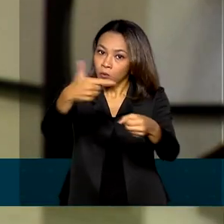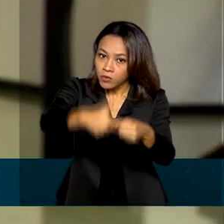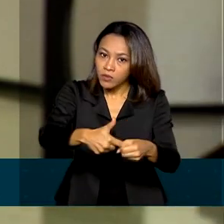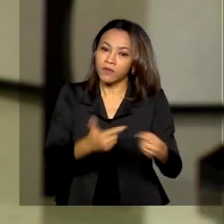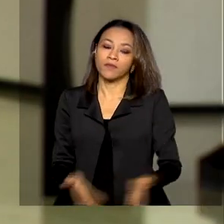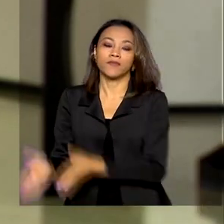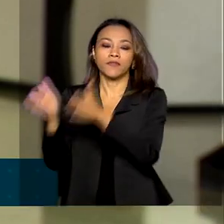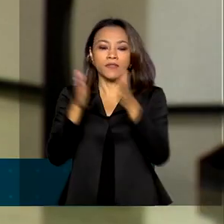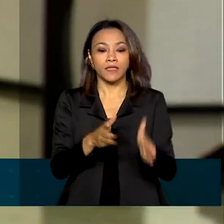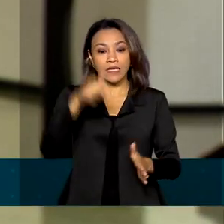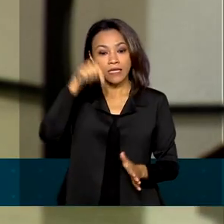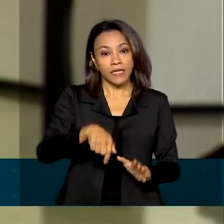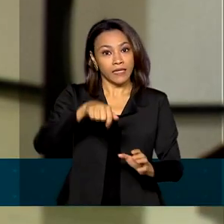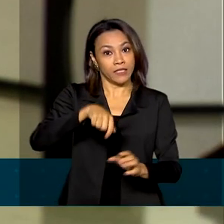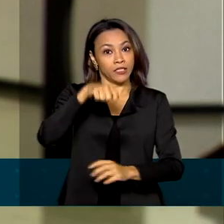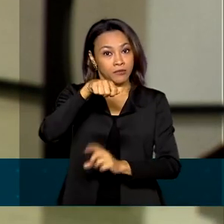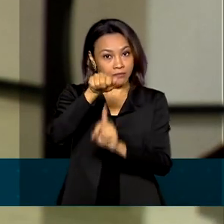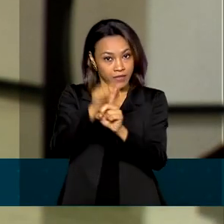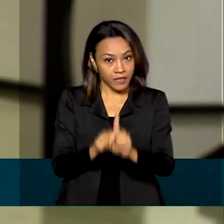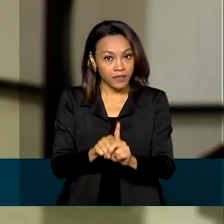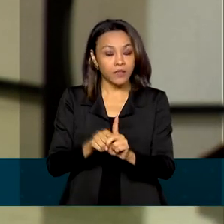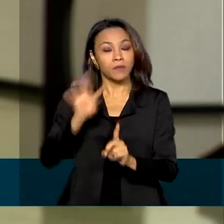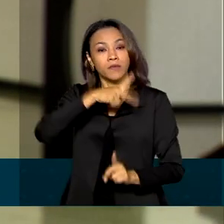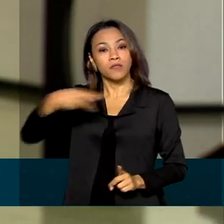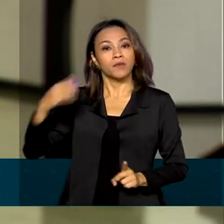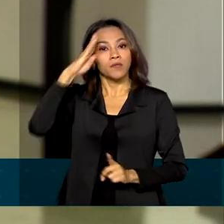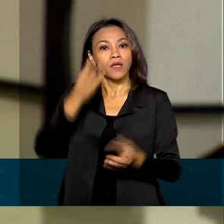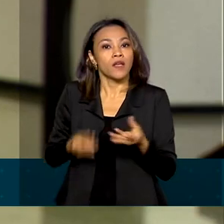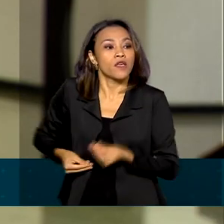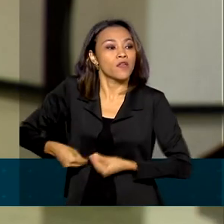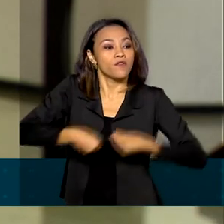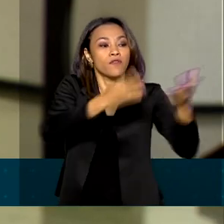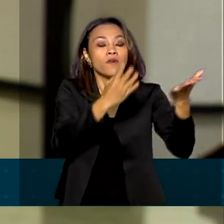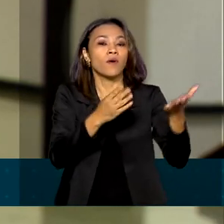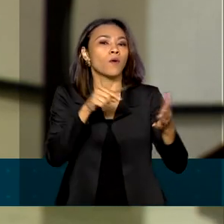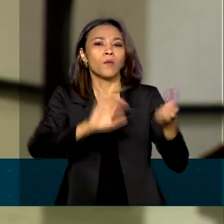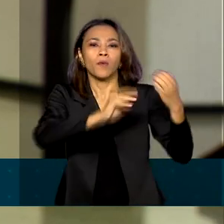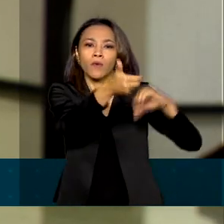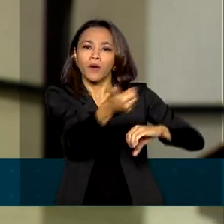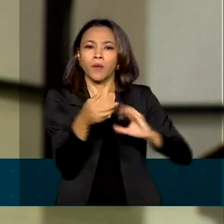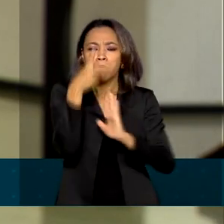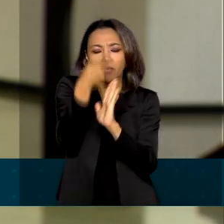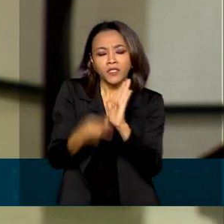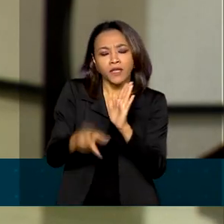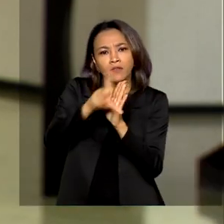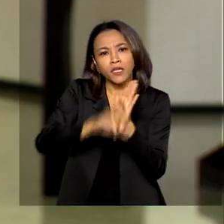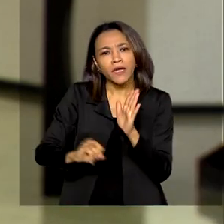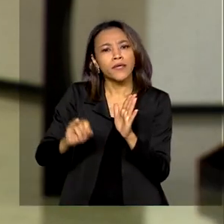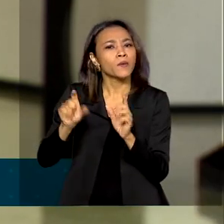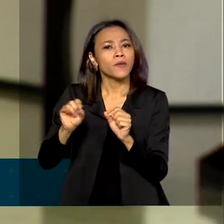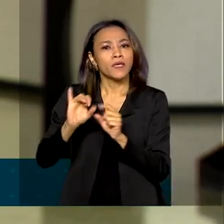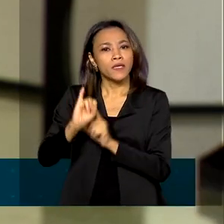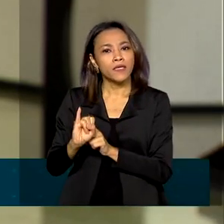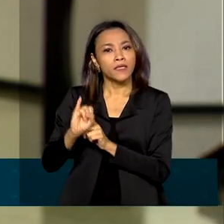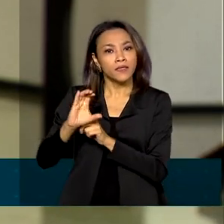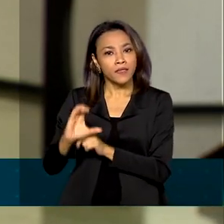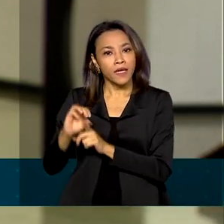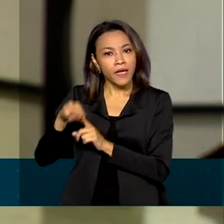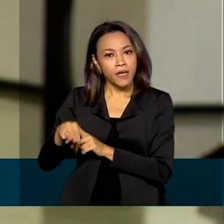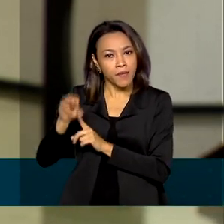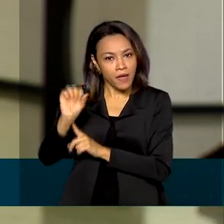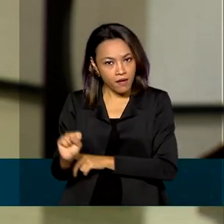presidente Jair Bolsonaro enviou ao Congresso Nacional um projeto de lei que unifica o ICMS cobrado em todo o país